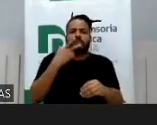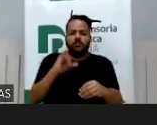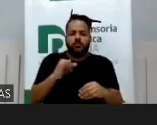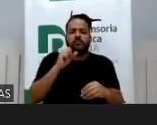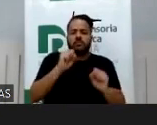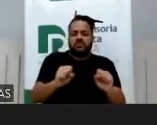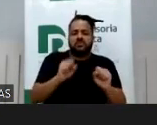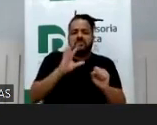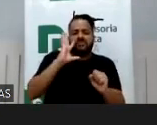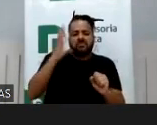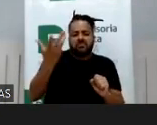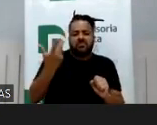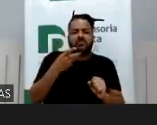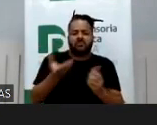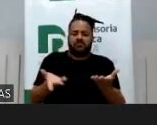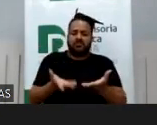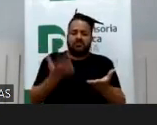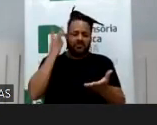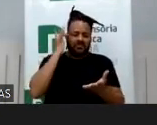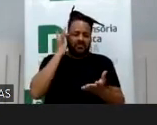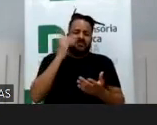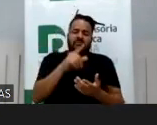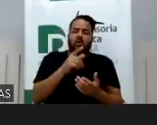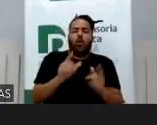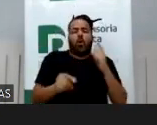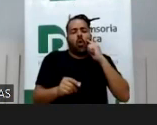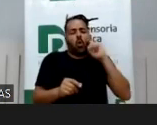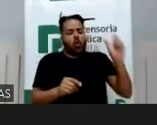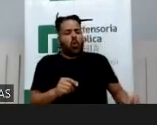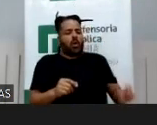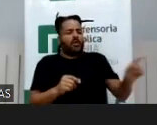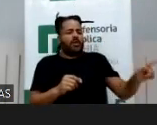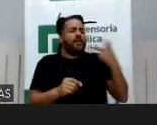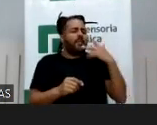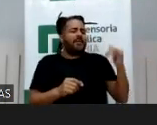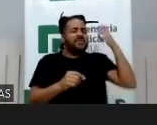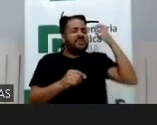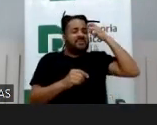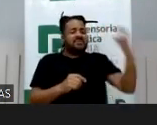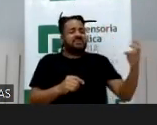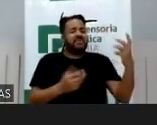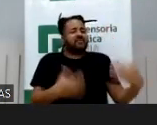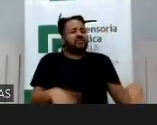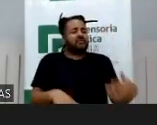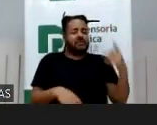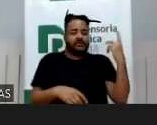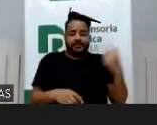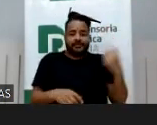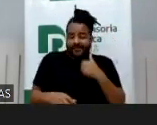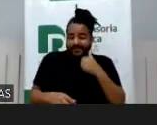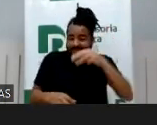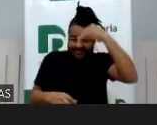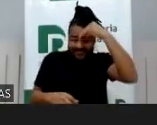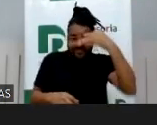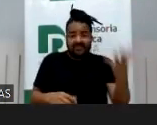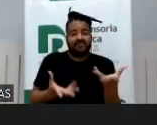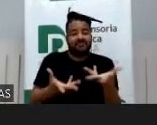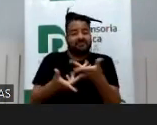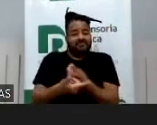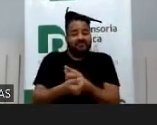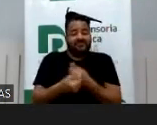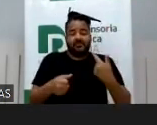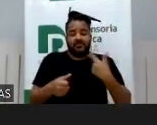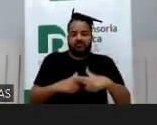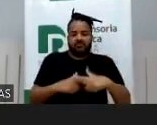que acham que estão fazendo porque aquilo, ó, que maravilha pra meu filho. Meu filho é super expressivo, como eu falei da minha sobrinha, falei aqui, ó, chamando o problema